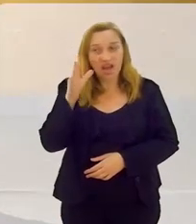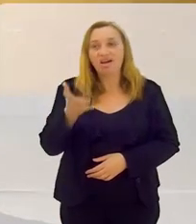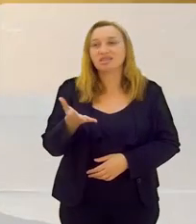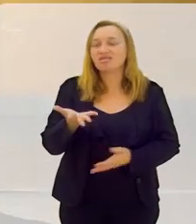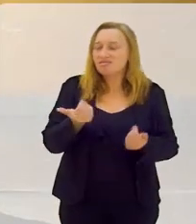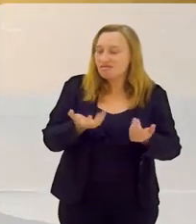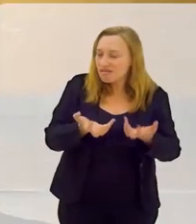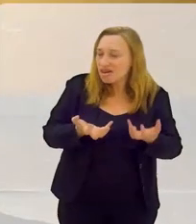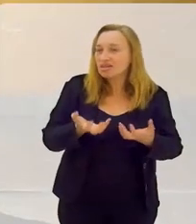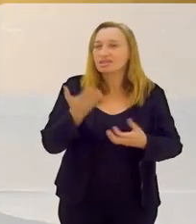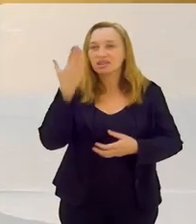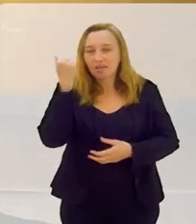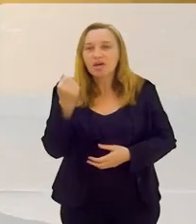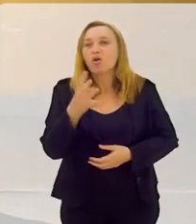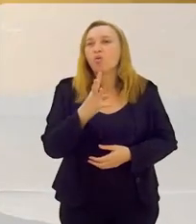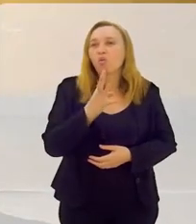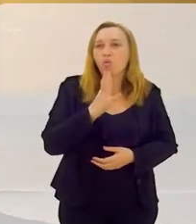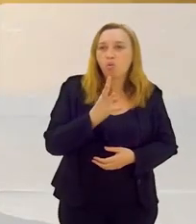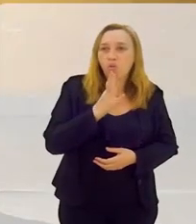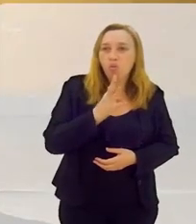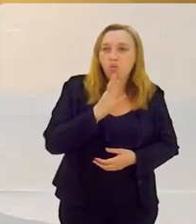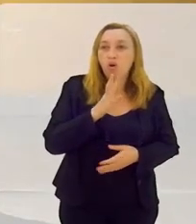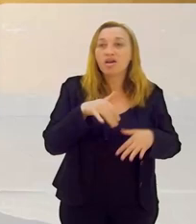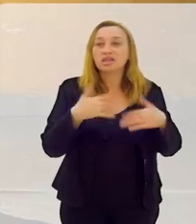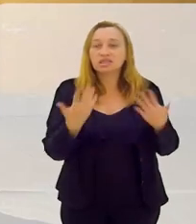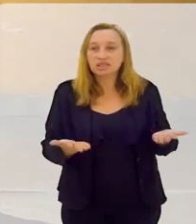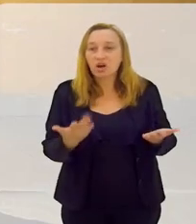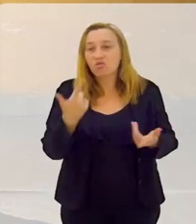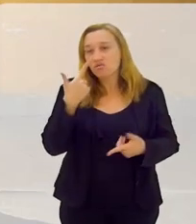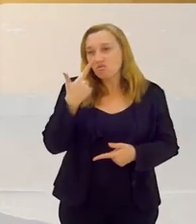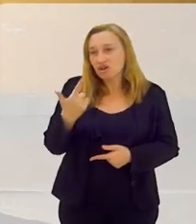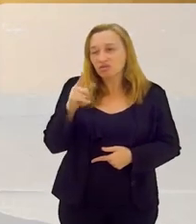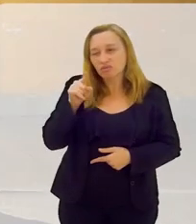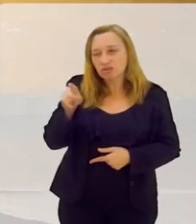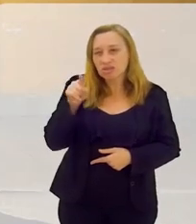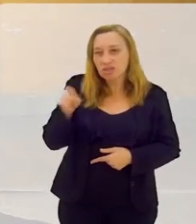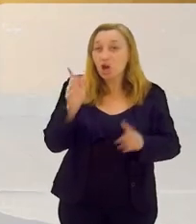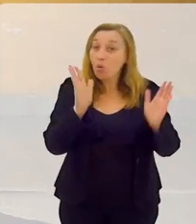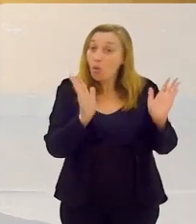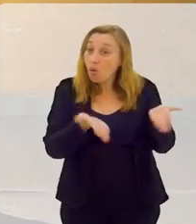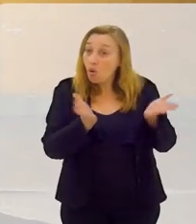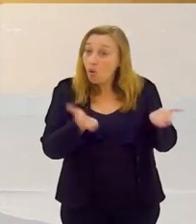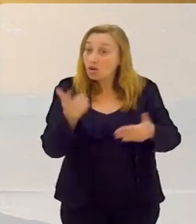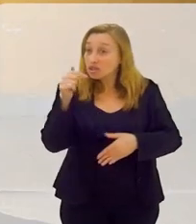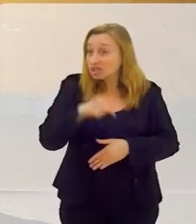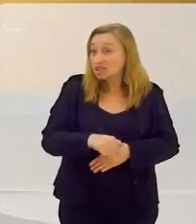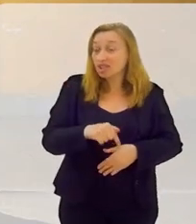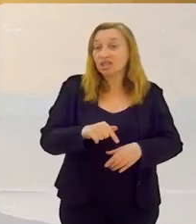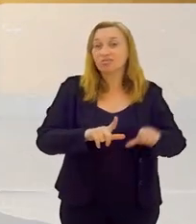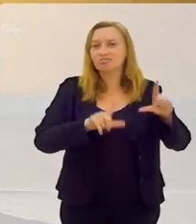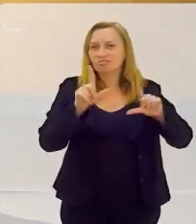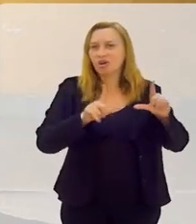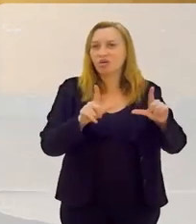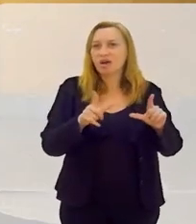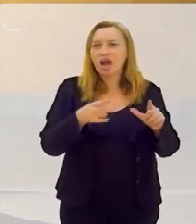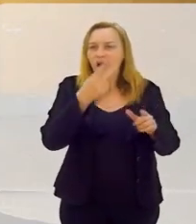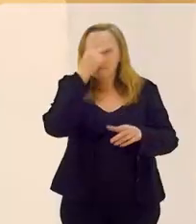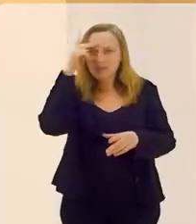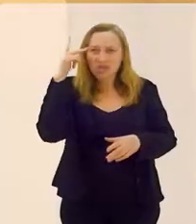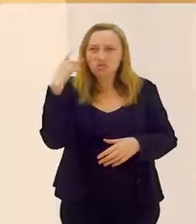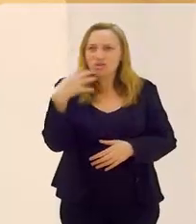curiosidade, que quer saber, que quer conhecer. Então, vendo você hoje aqui no programa,